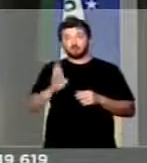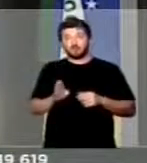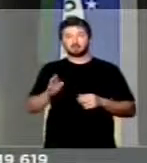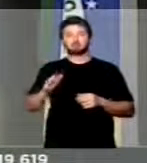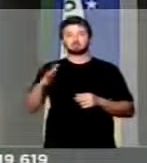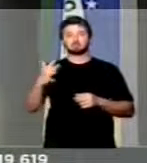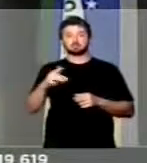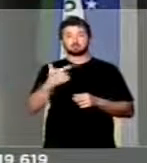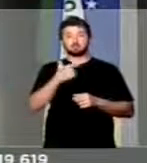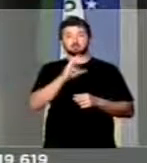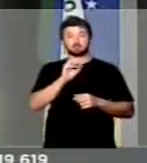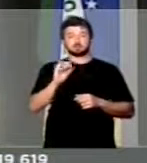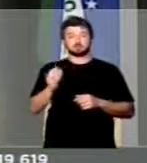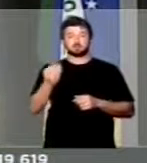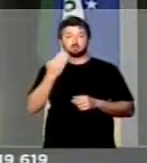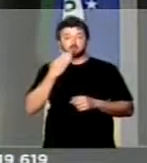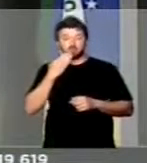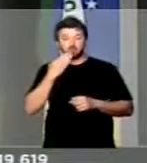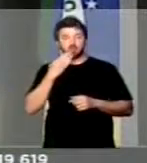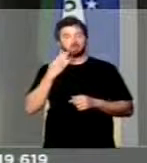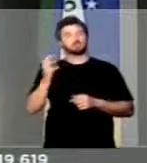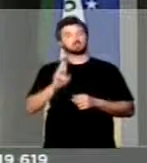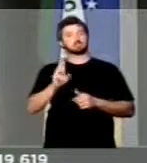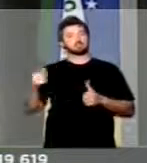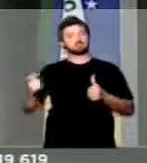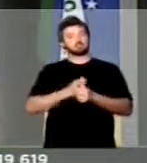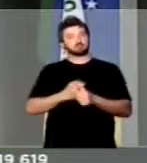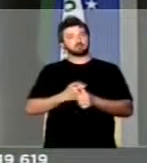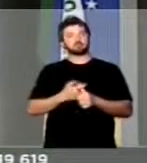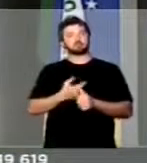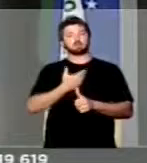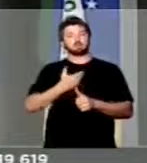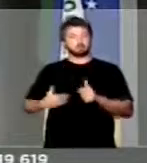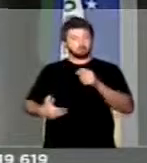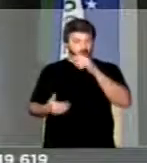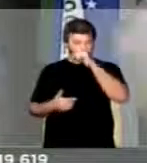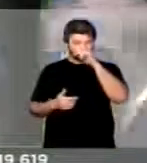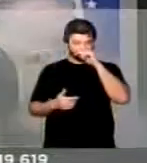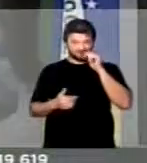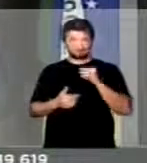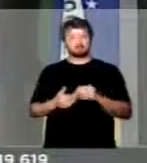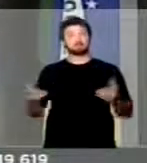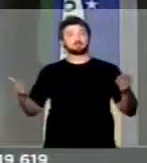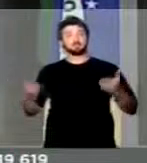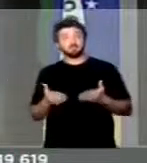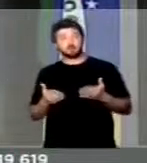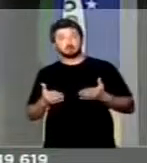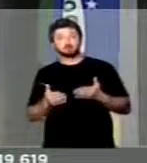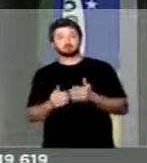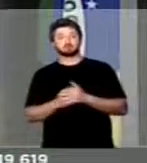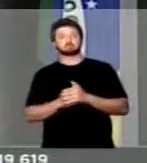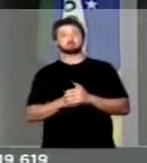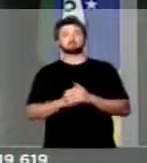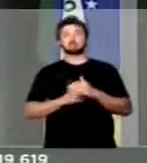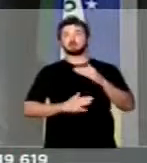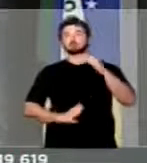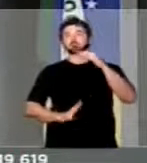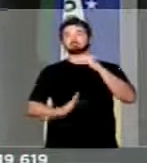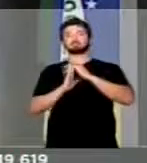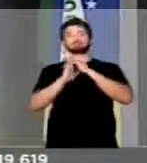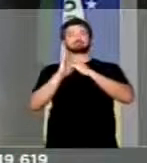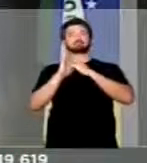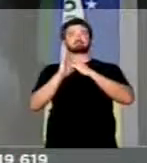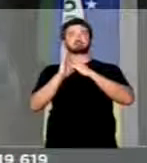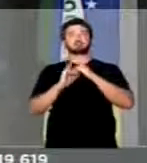200 bilhões de déficit nas contas públicas, onde hoje nós ultrapassamos